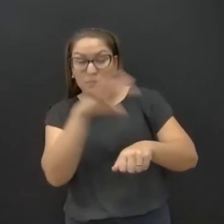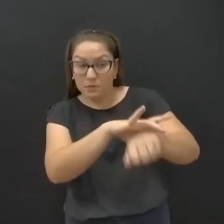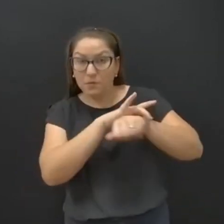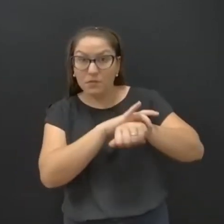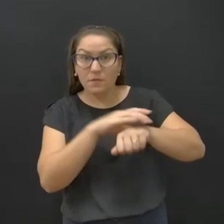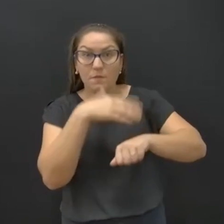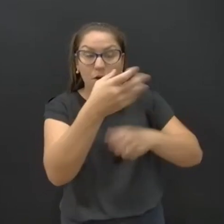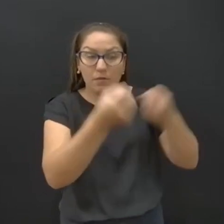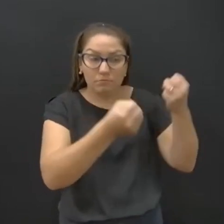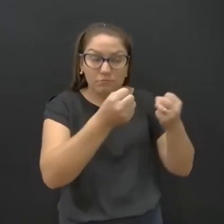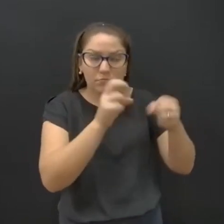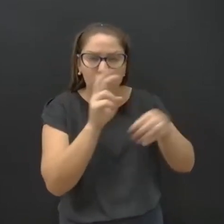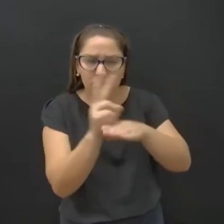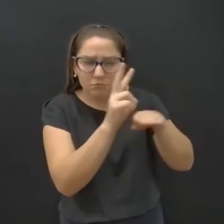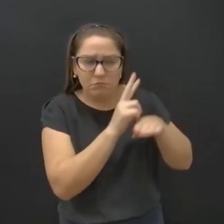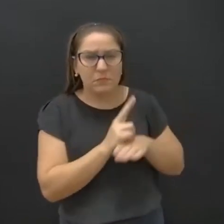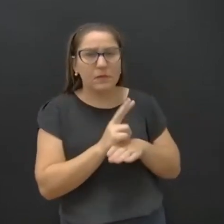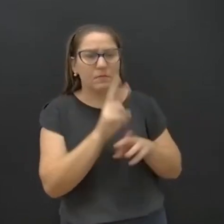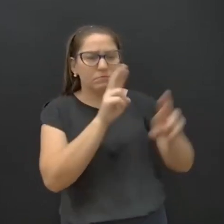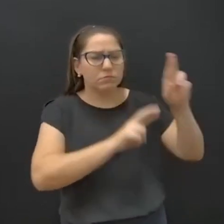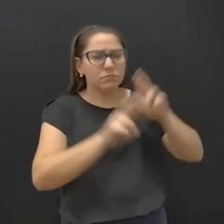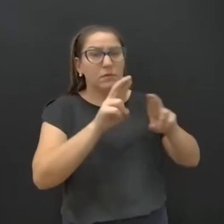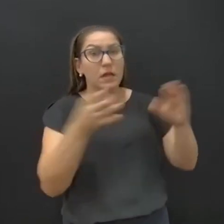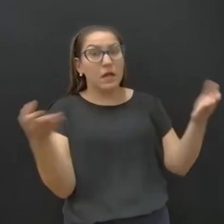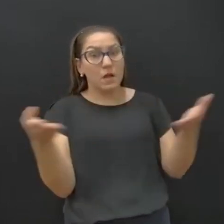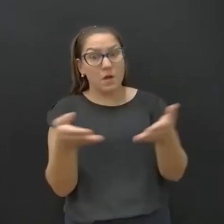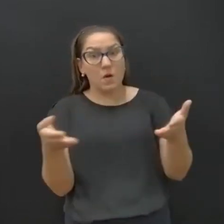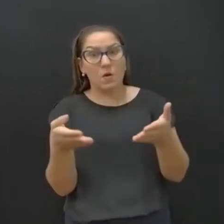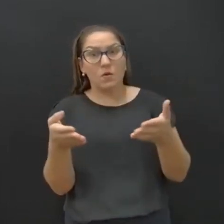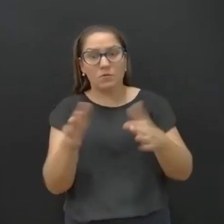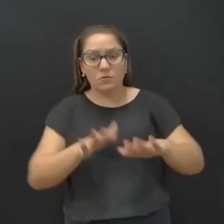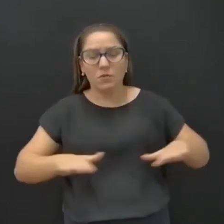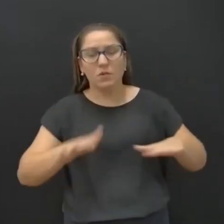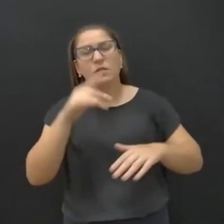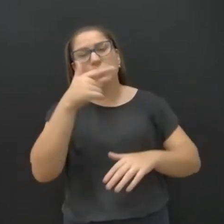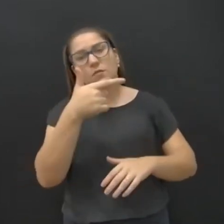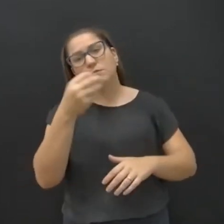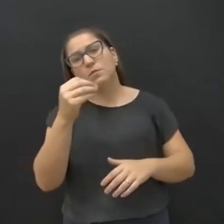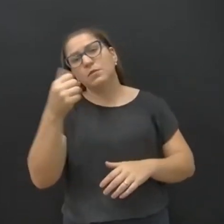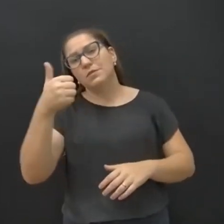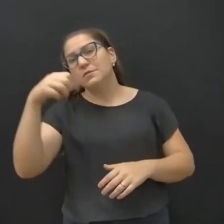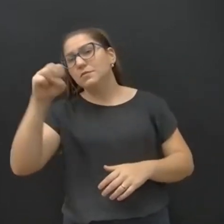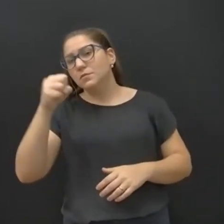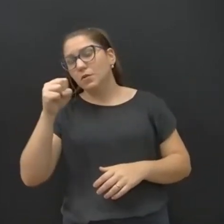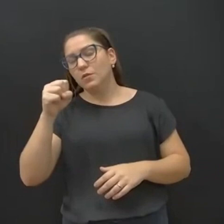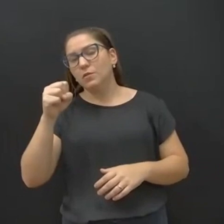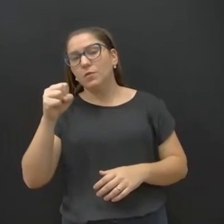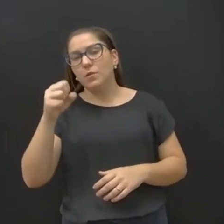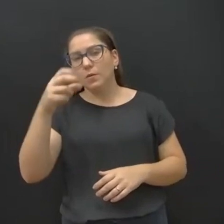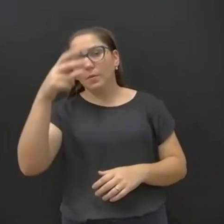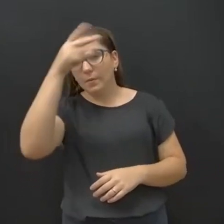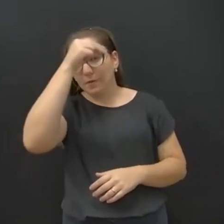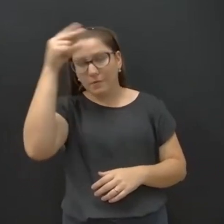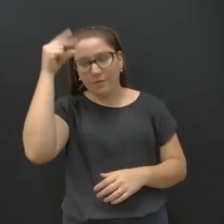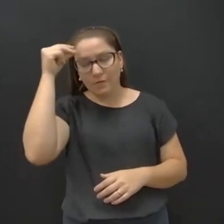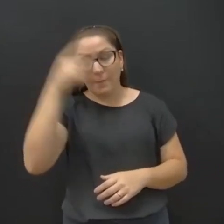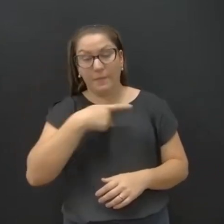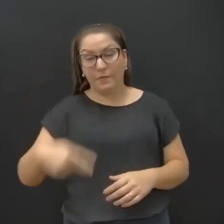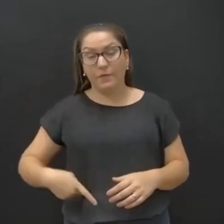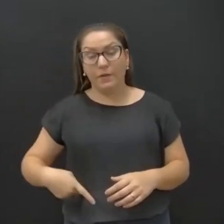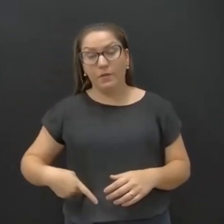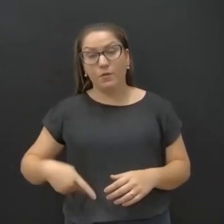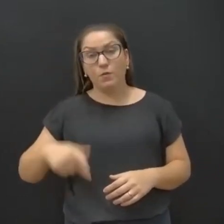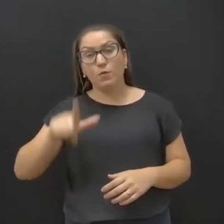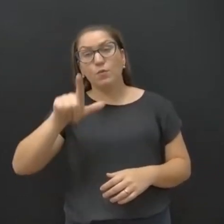A Guarda Municipal, que está dentro daquele TAC de 2018, que o prefeito Lúcio assinou na